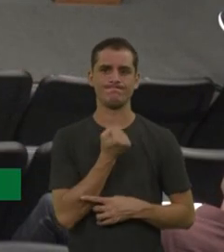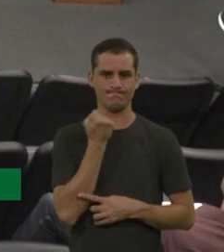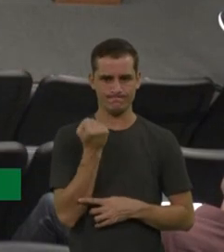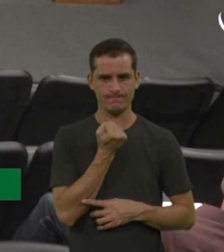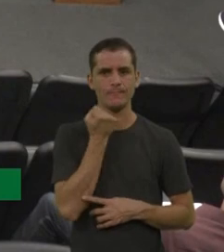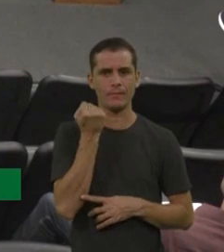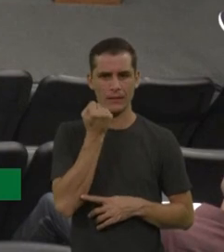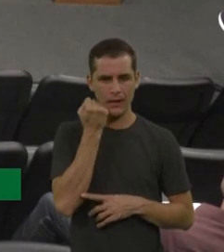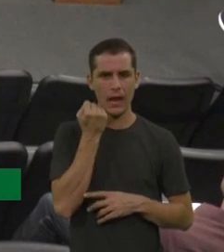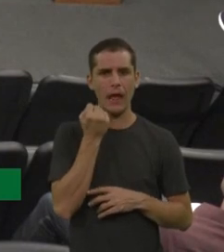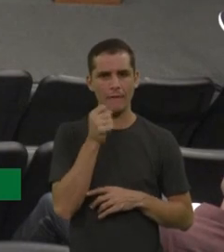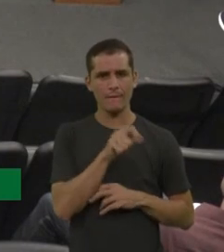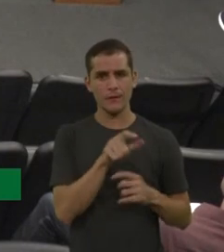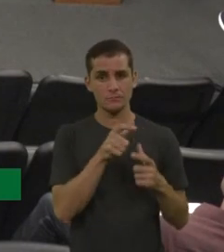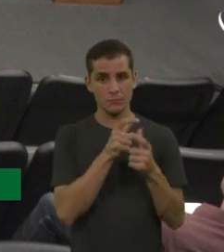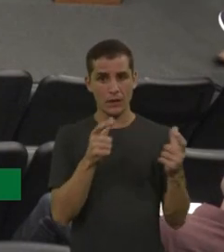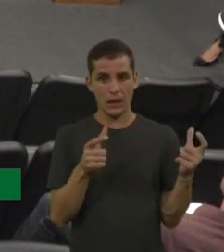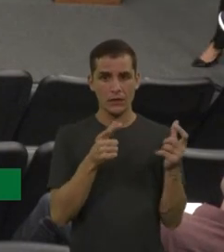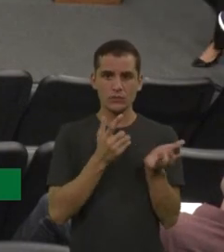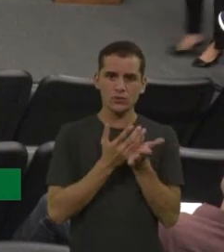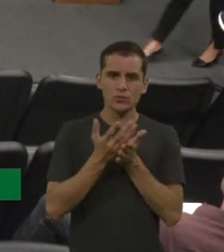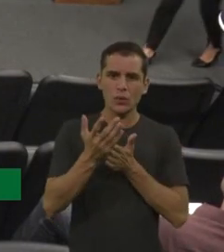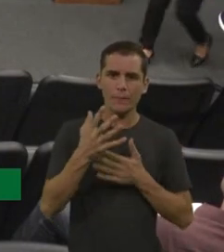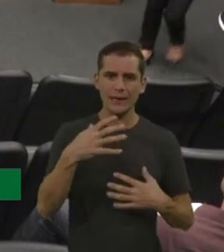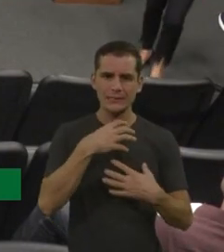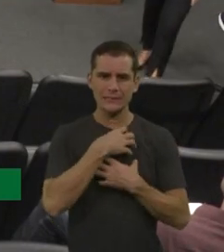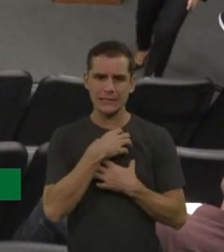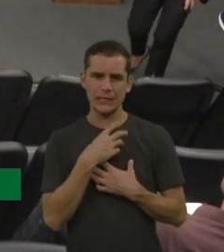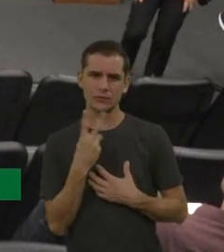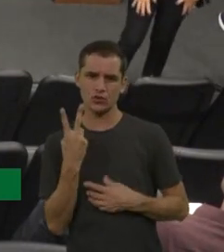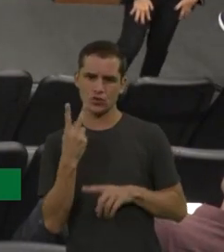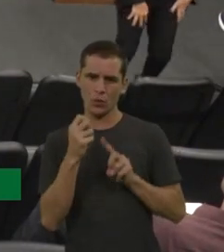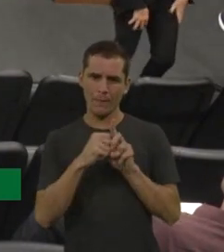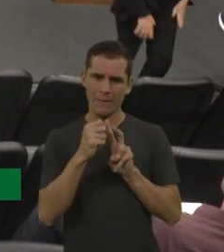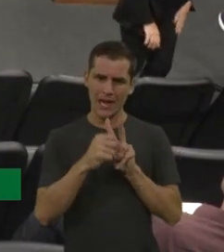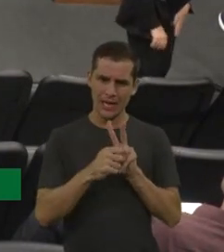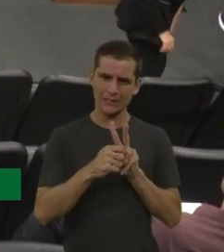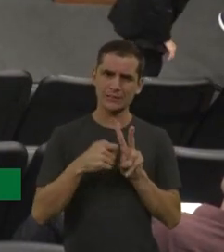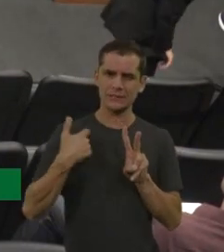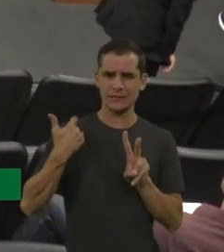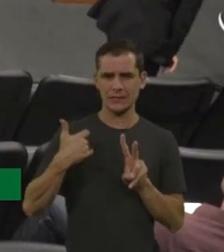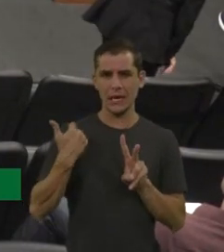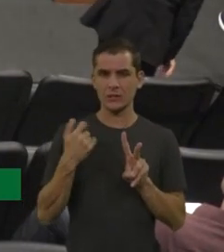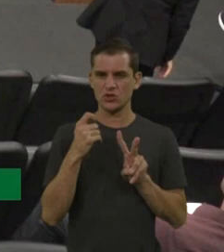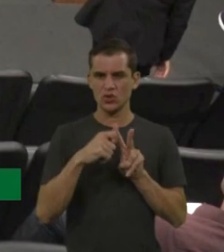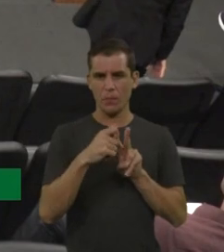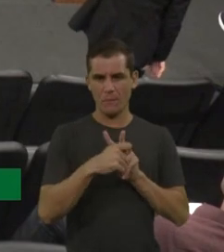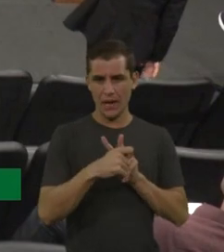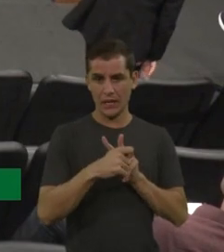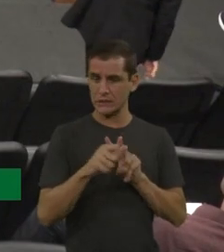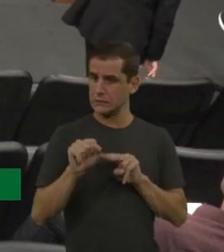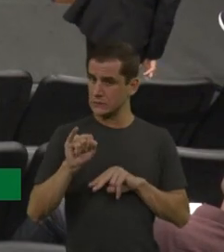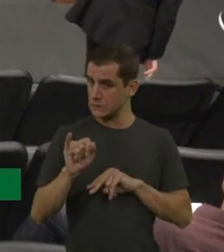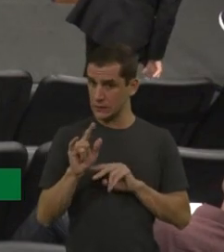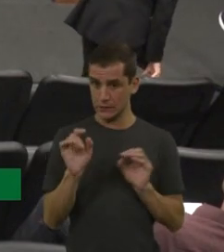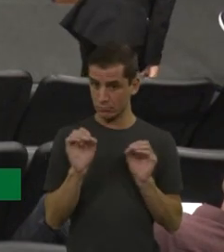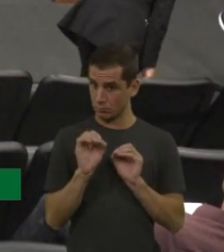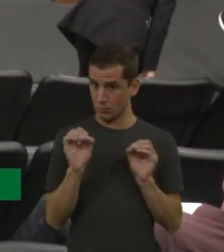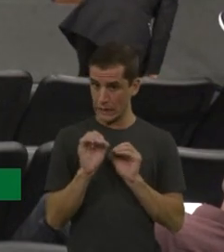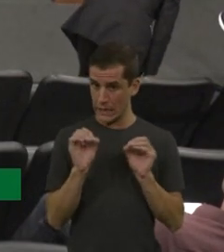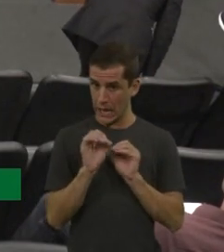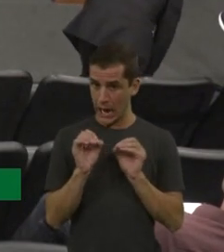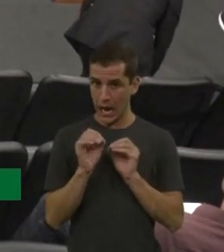então geralmente eles iniciam com sintomas por volta dos dois meses da idade e se a gente não fizer nenhum tipo de